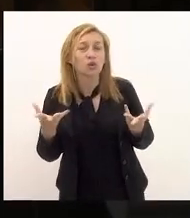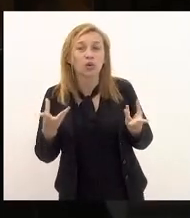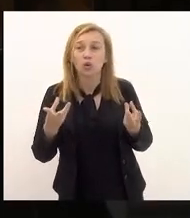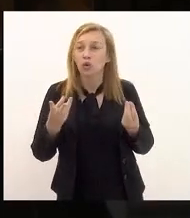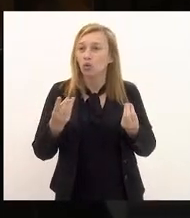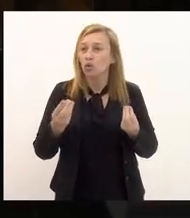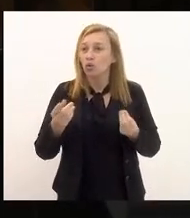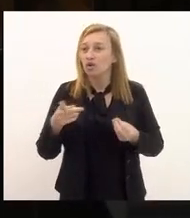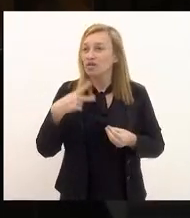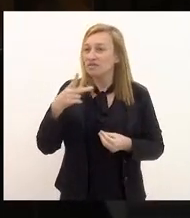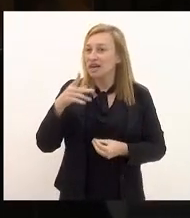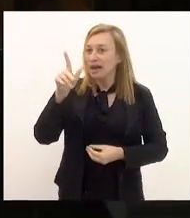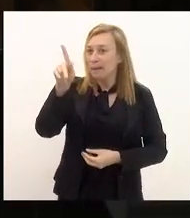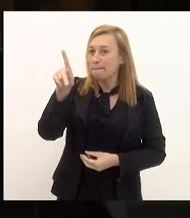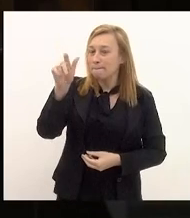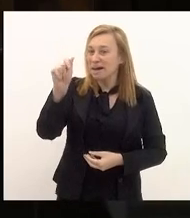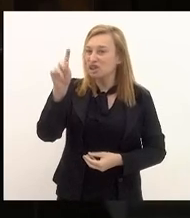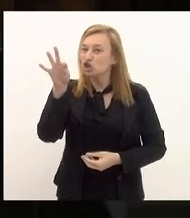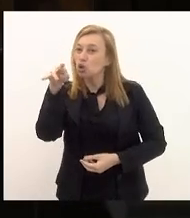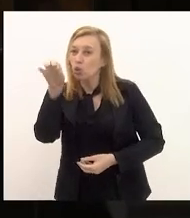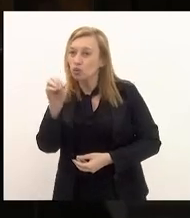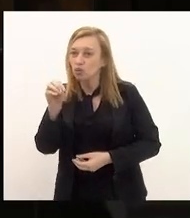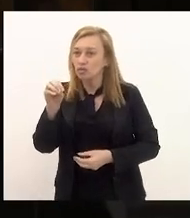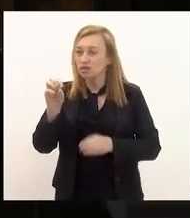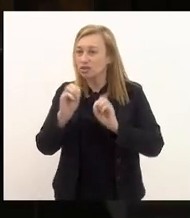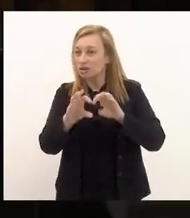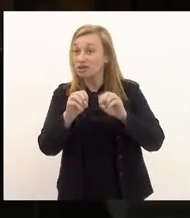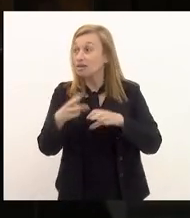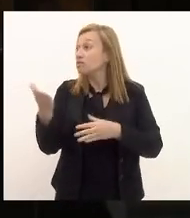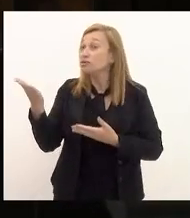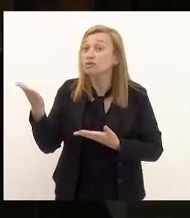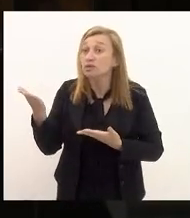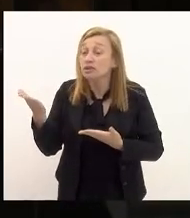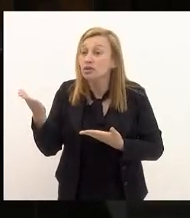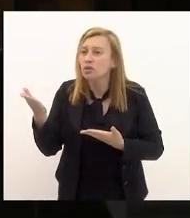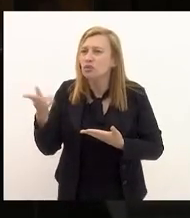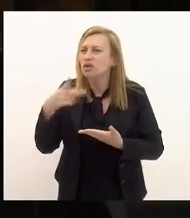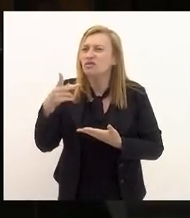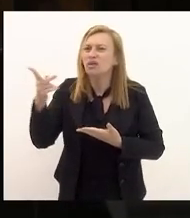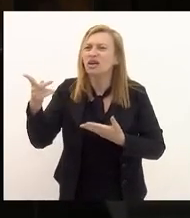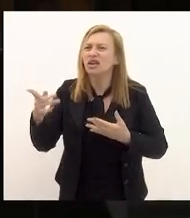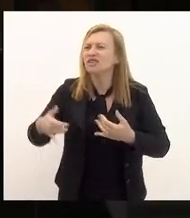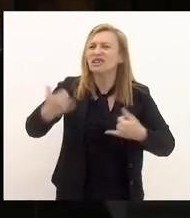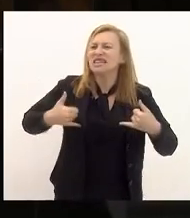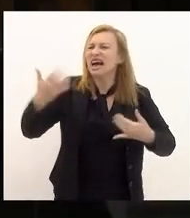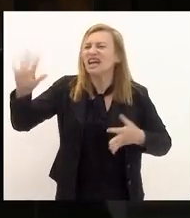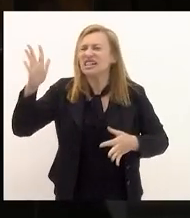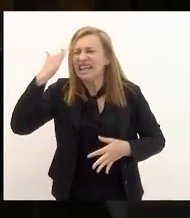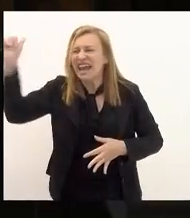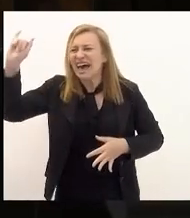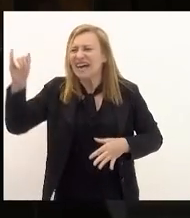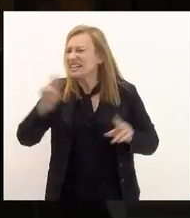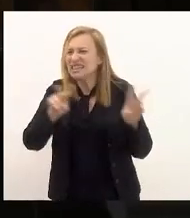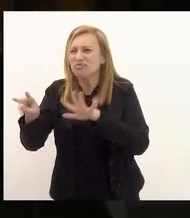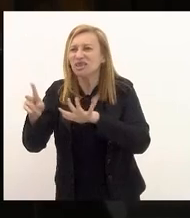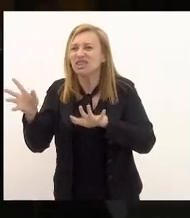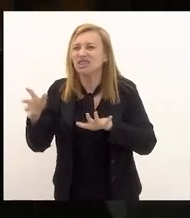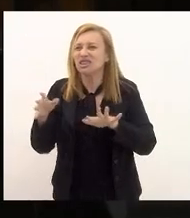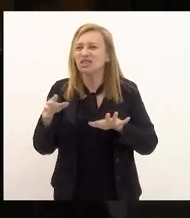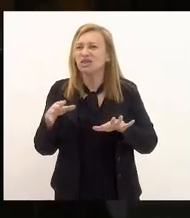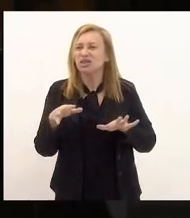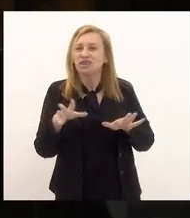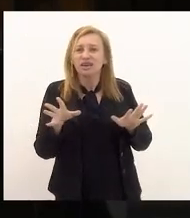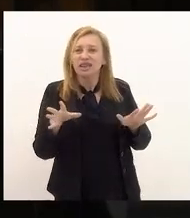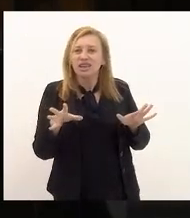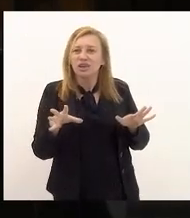que diz patrono aí da educação esse fez agora aniversário sei lá essa semana que eu me permito até